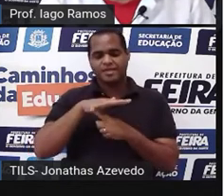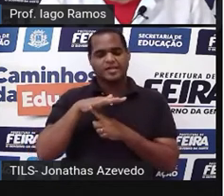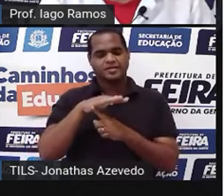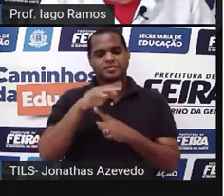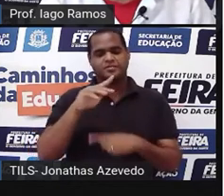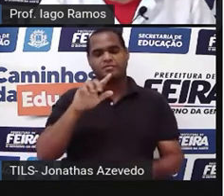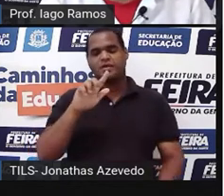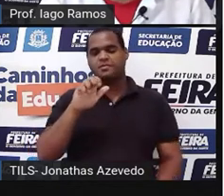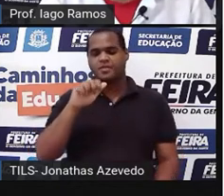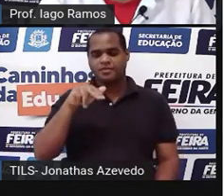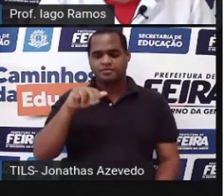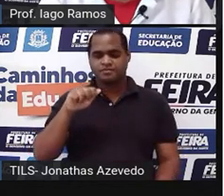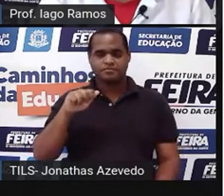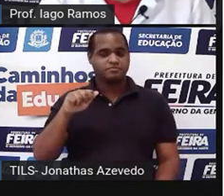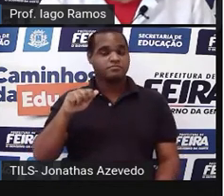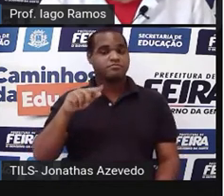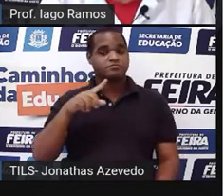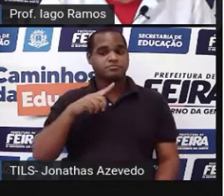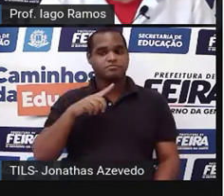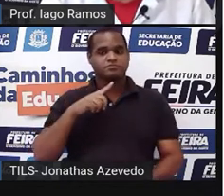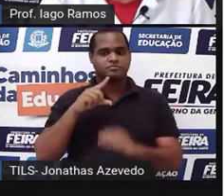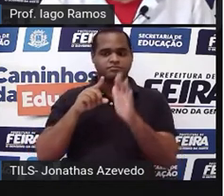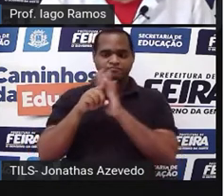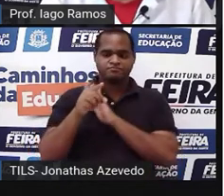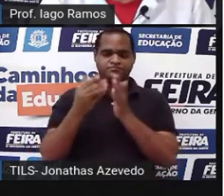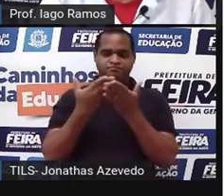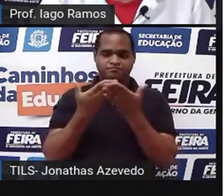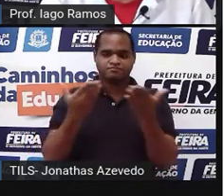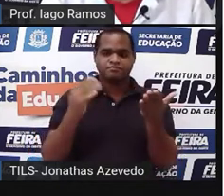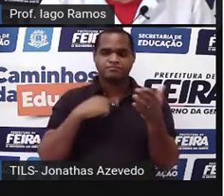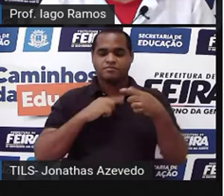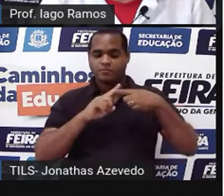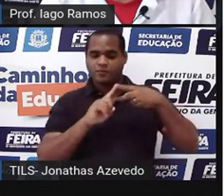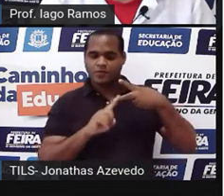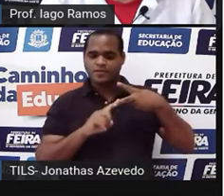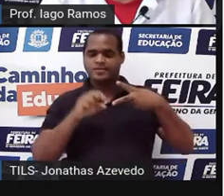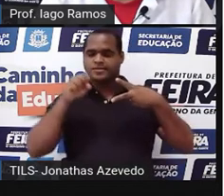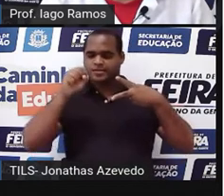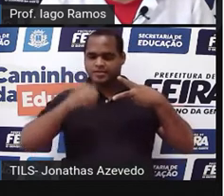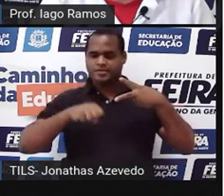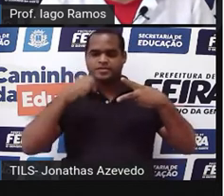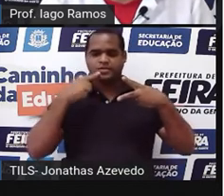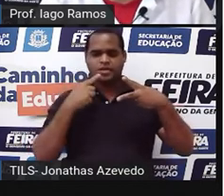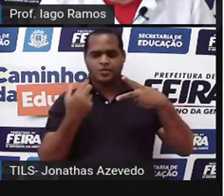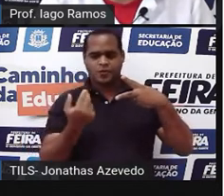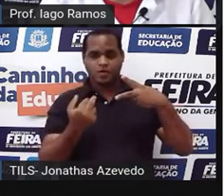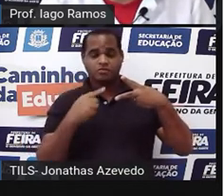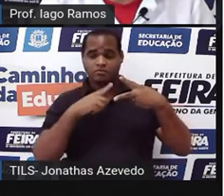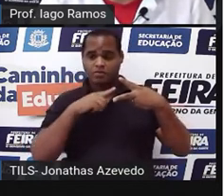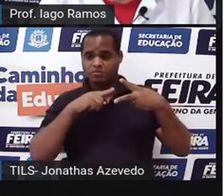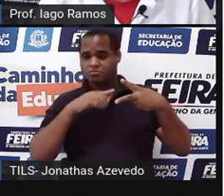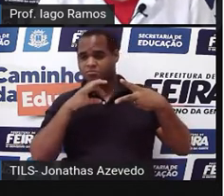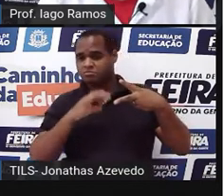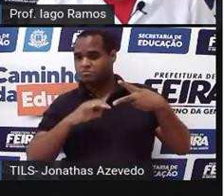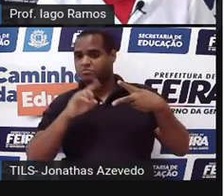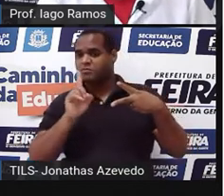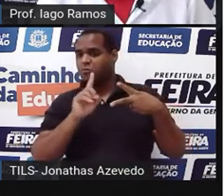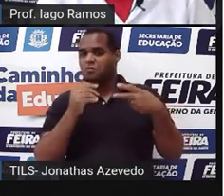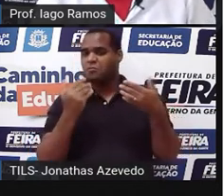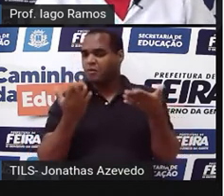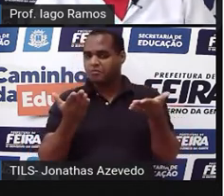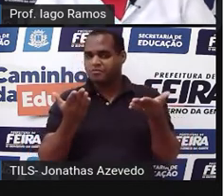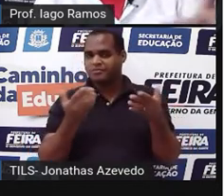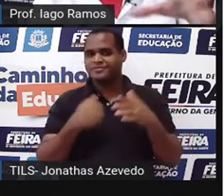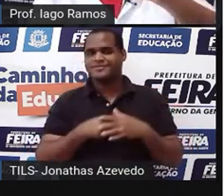planas. E eu perguntei se aquelas duas eram semelhantes, se aqueles dois triângulos eram